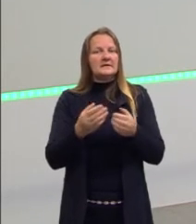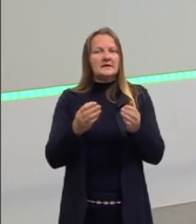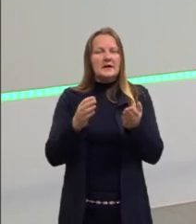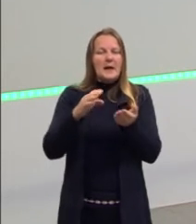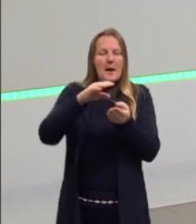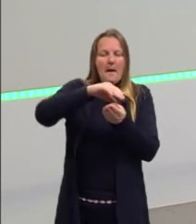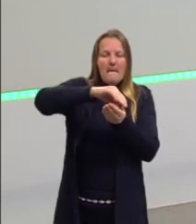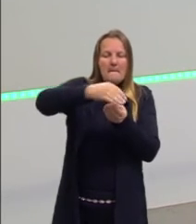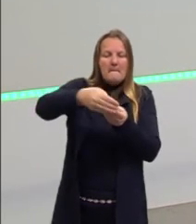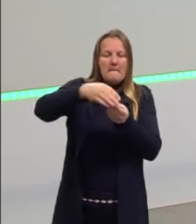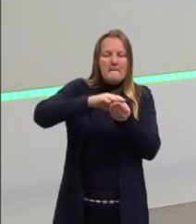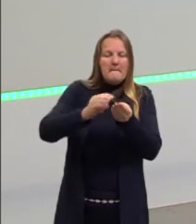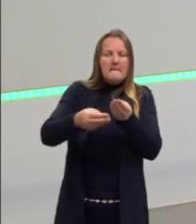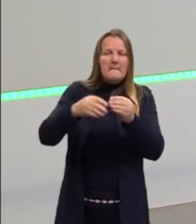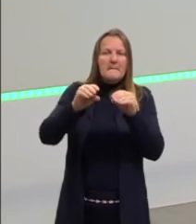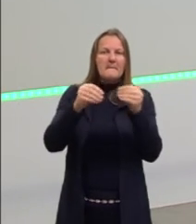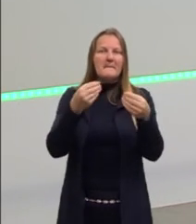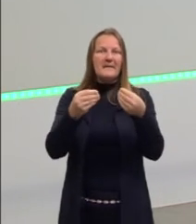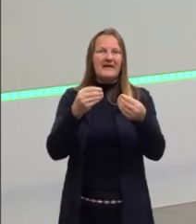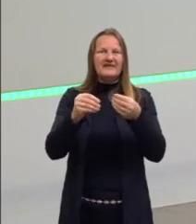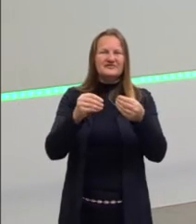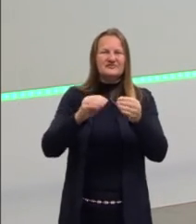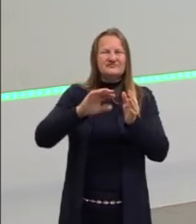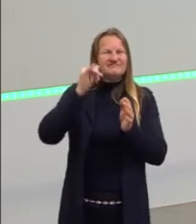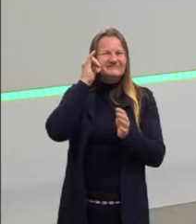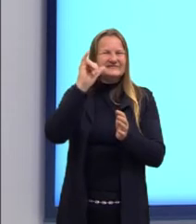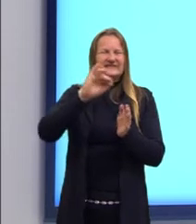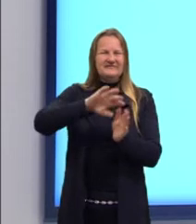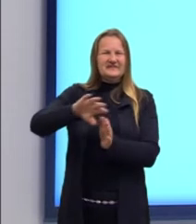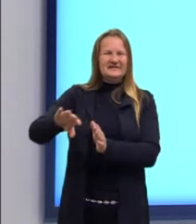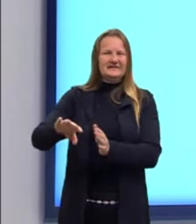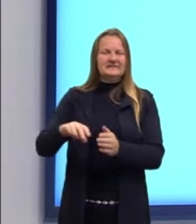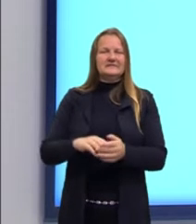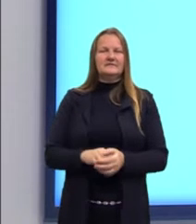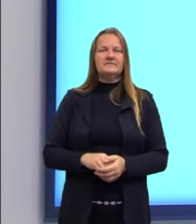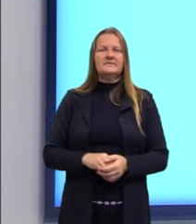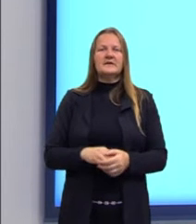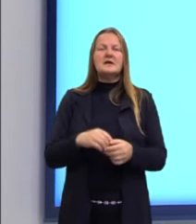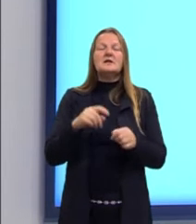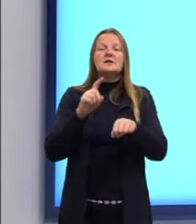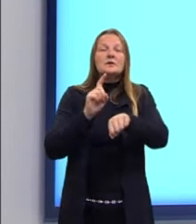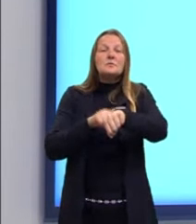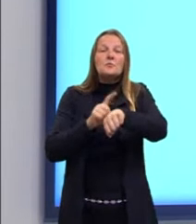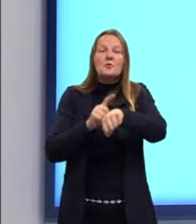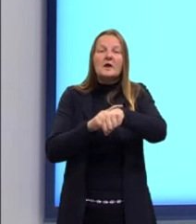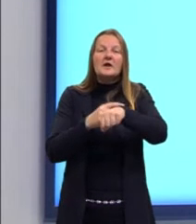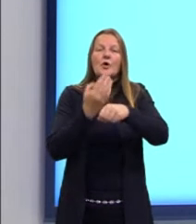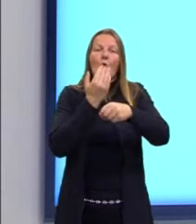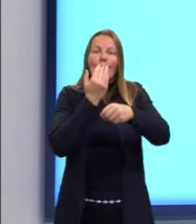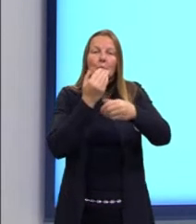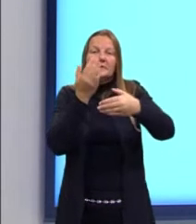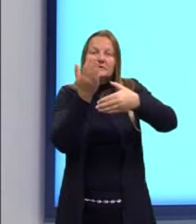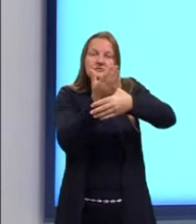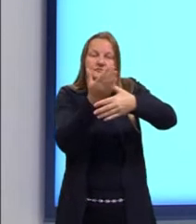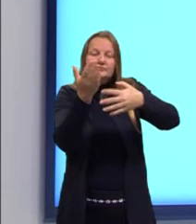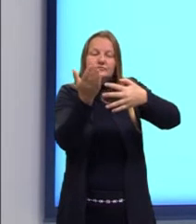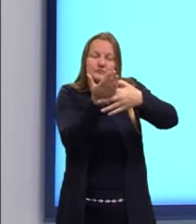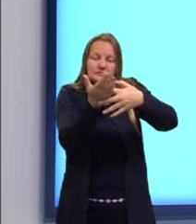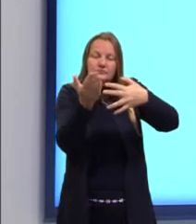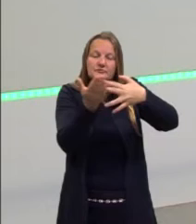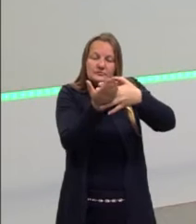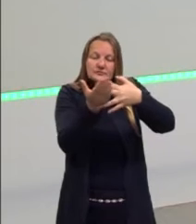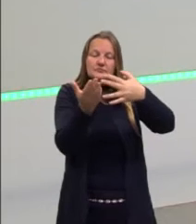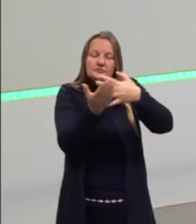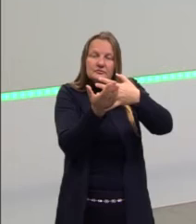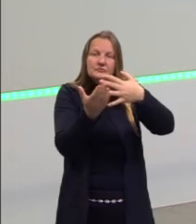uma dica de ouro. E faça várias refeições ao dia, ao longo do dia. Ai, professora Elinísio,